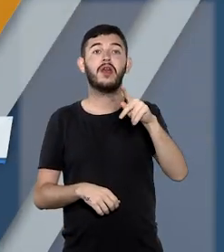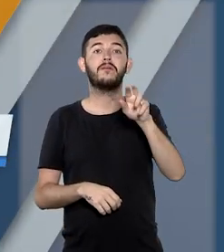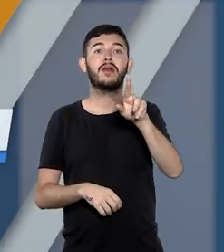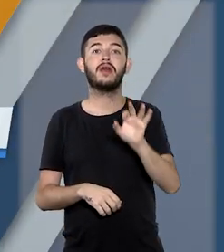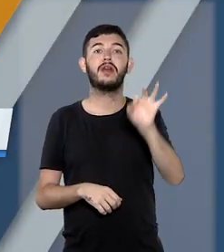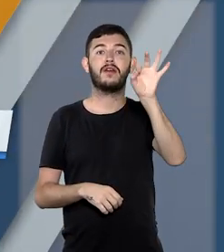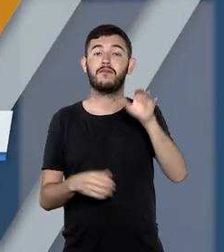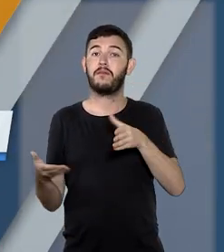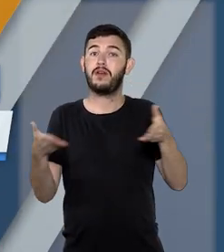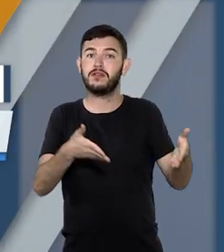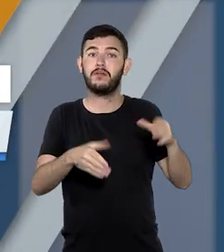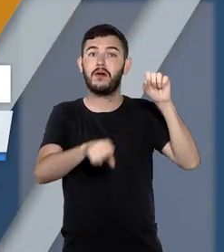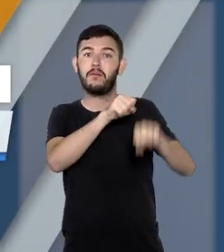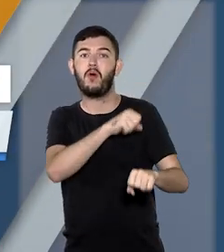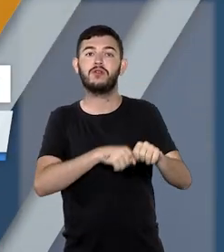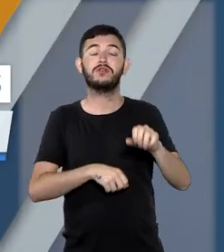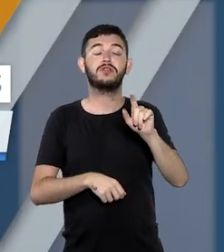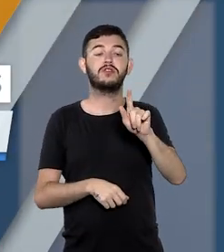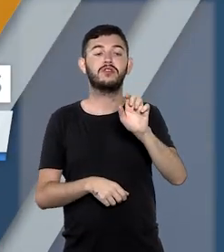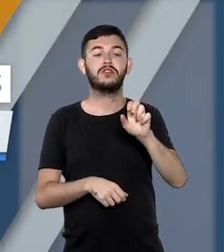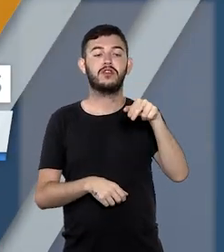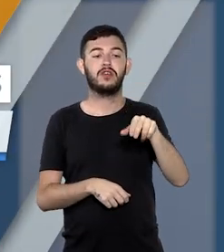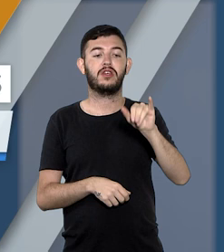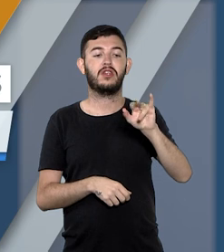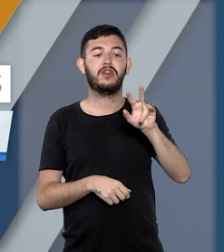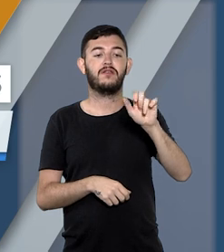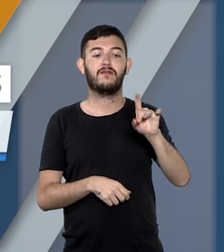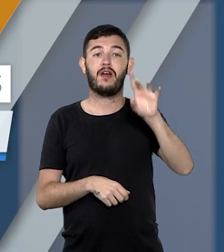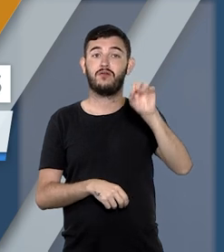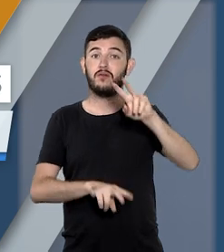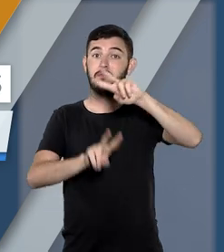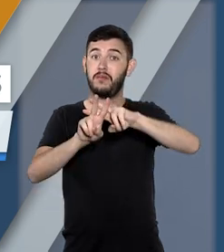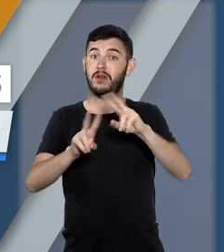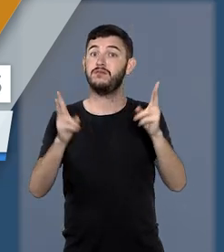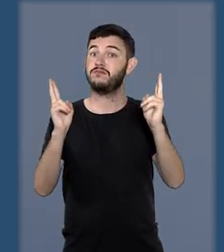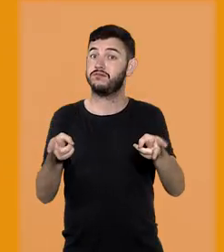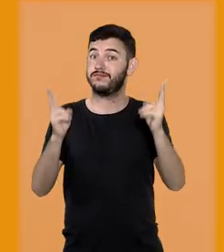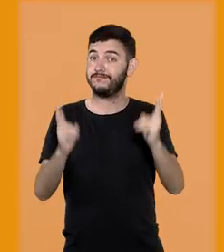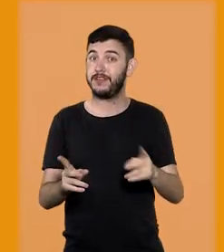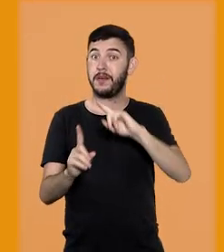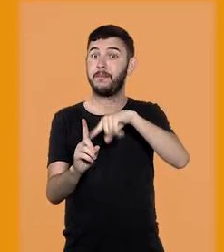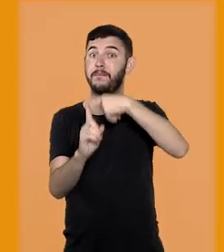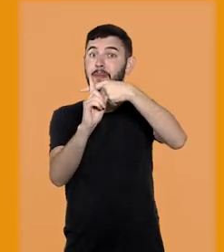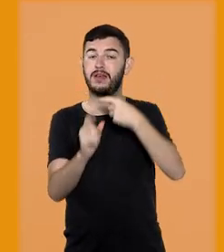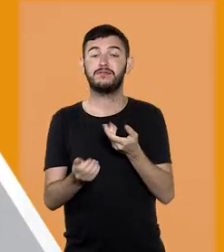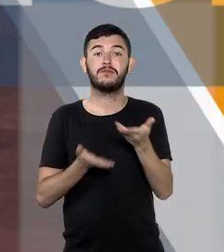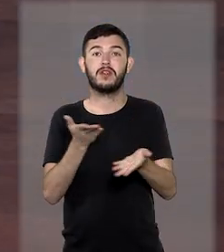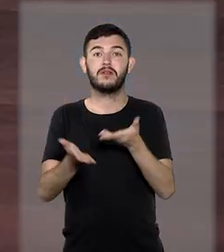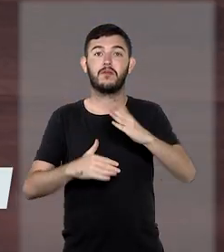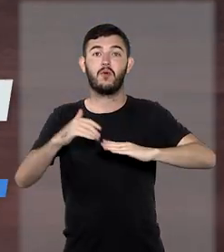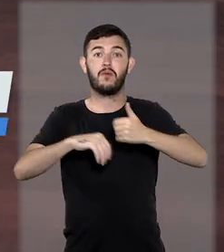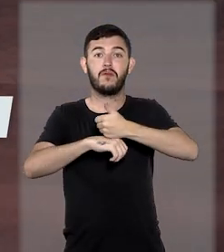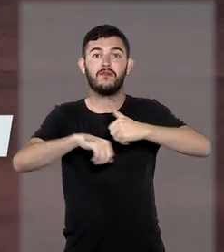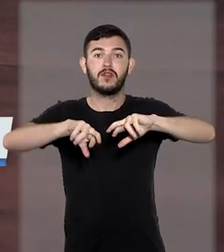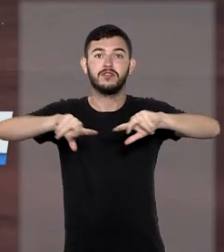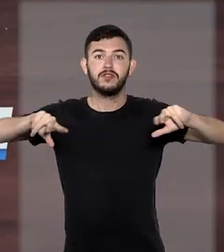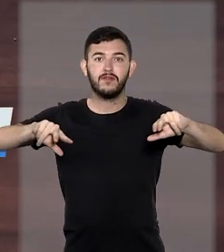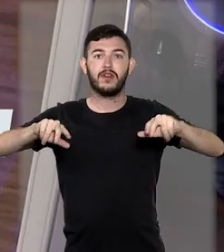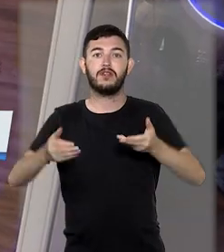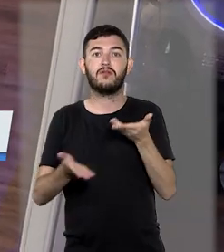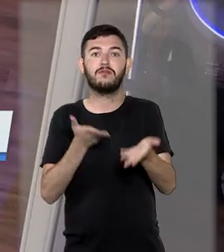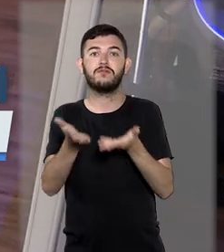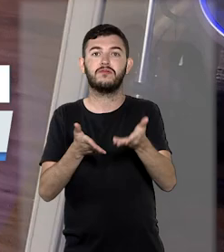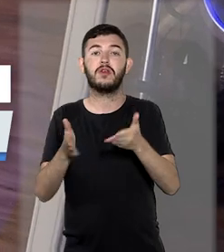envolvidos na morte de Genivaldo de Jesus Santos vão continuar presos. E mais, tratamento multidisciplinar de